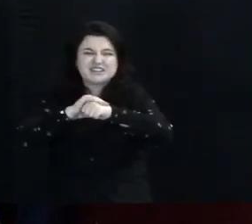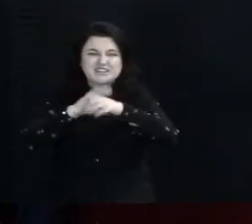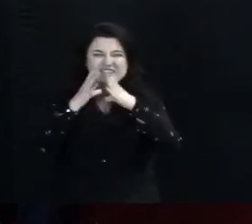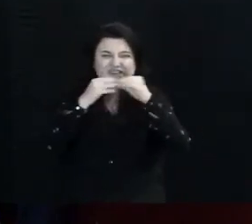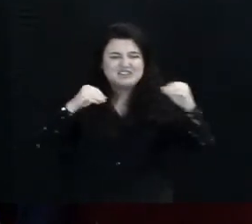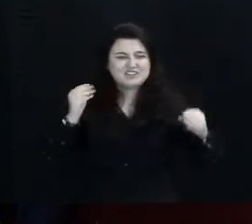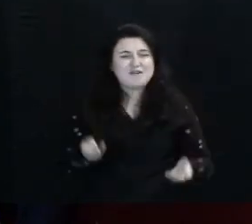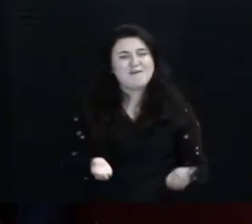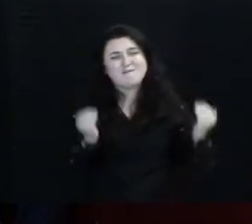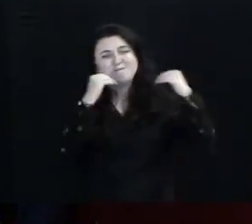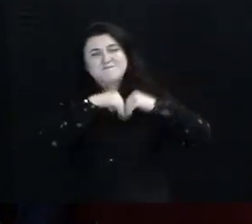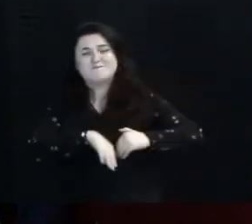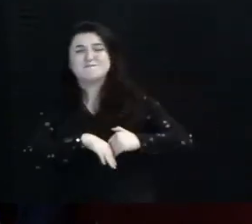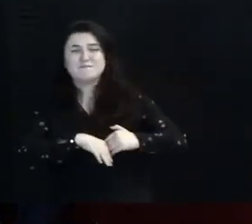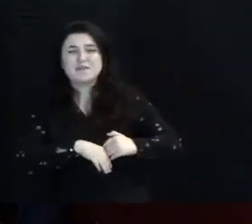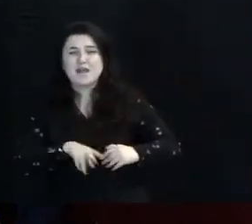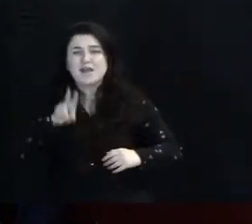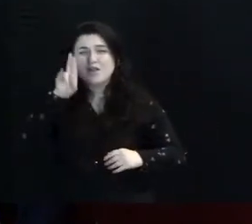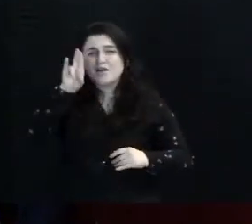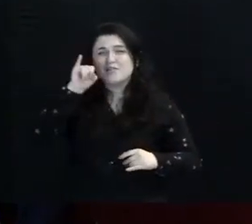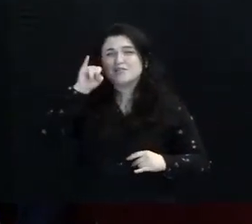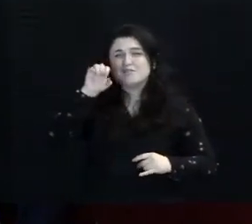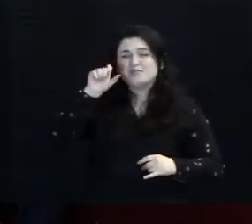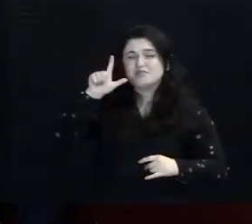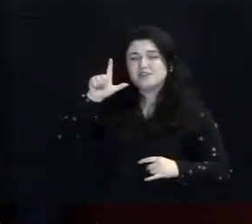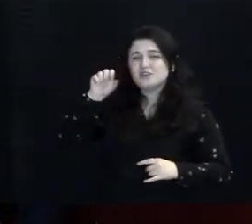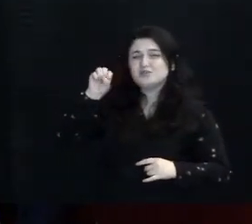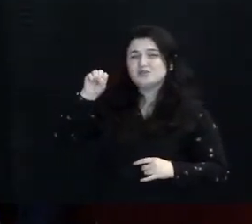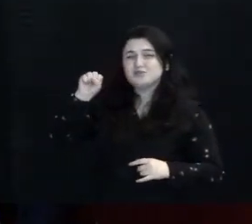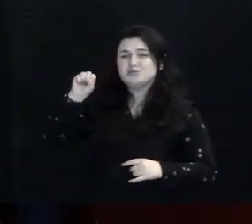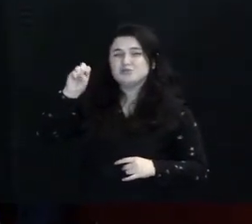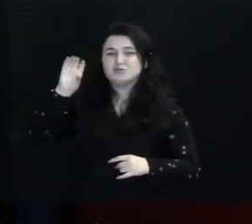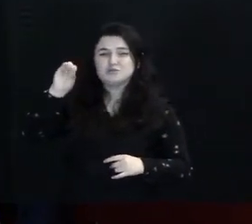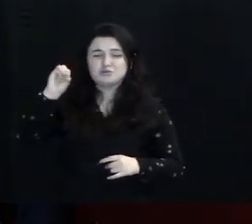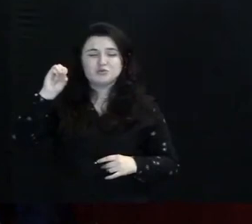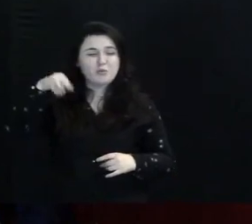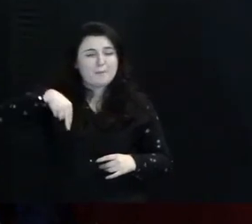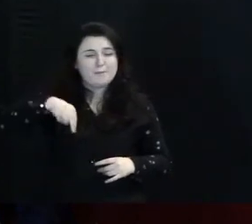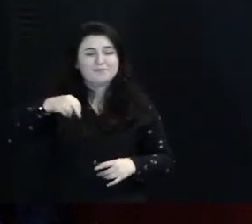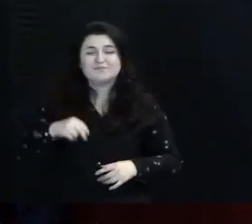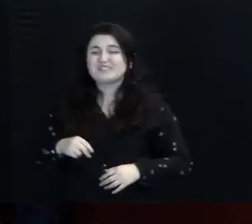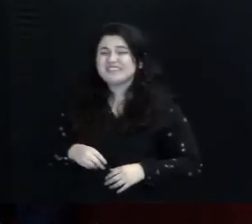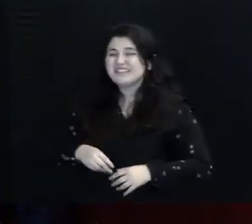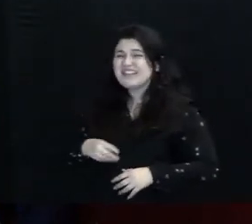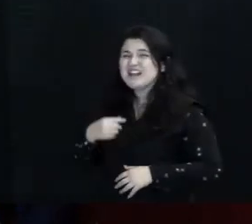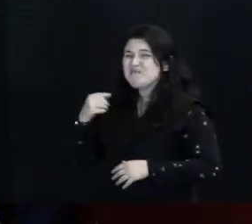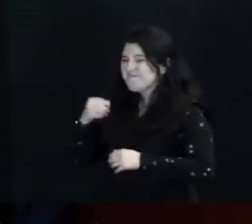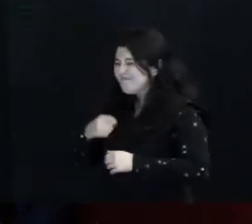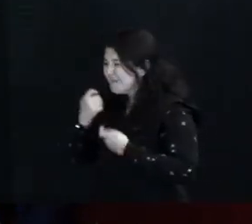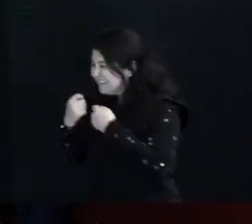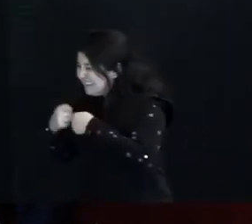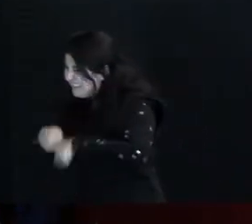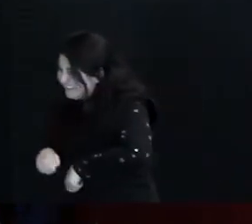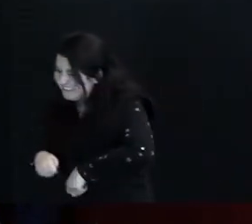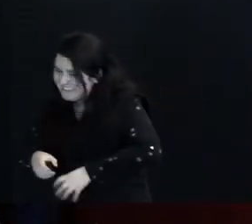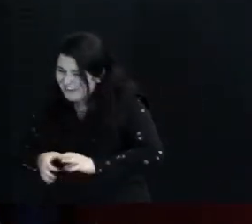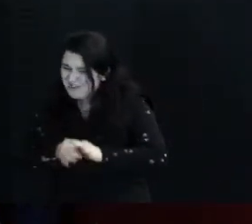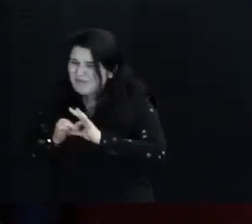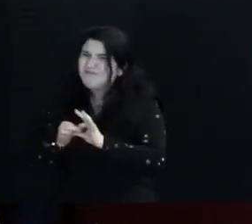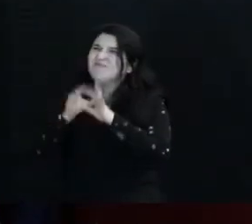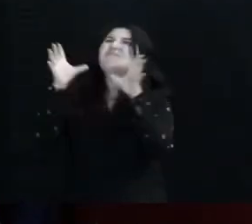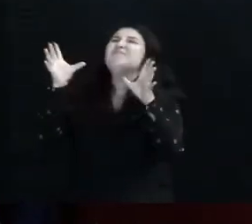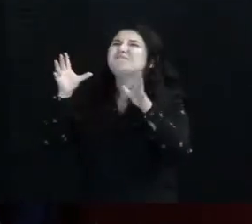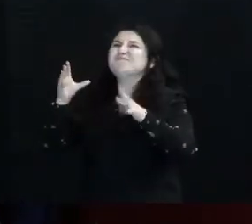radioterapia Clamamos pela cura do João Pela Fani Que pede pelo seu filho, Paulo César Pelo